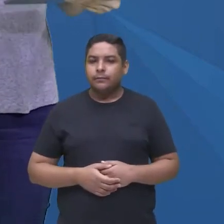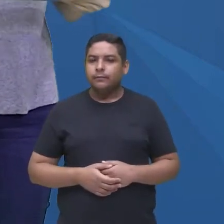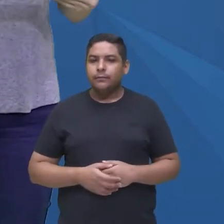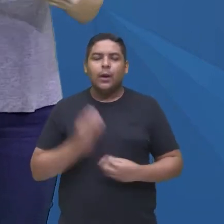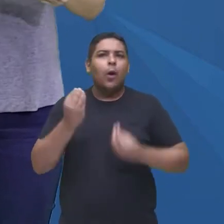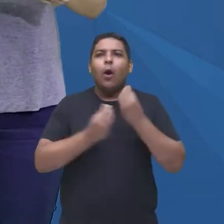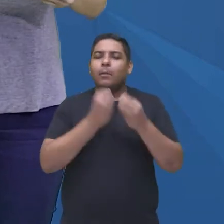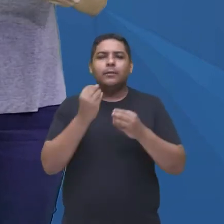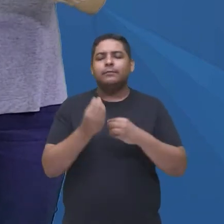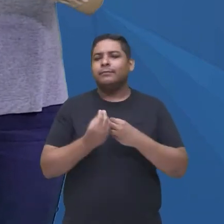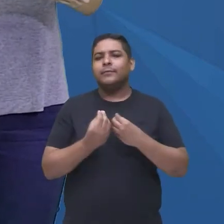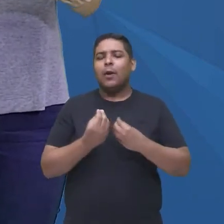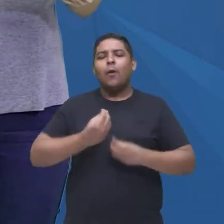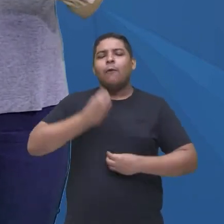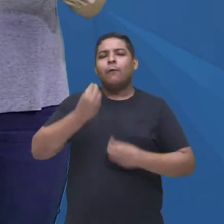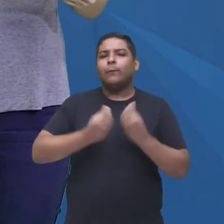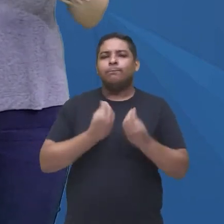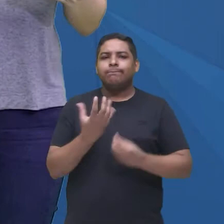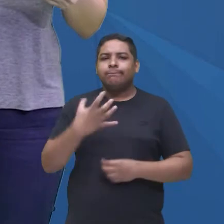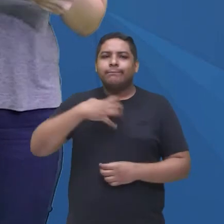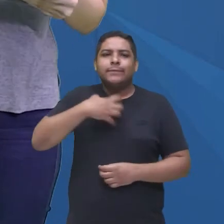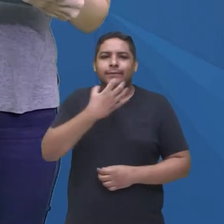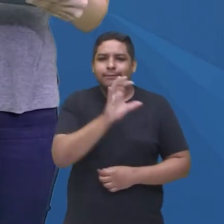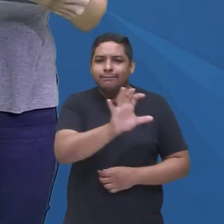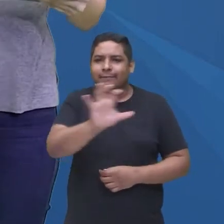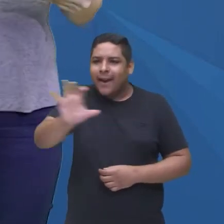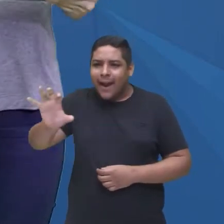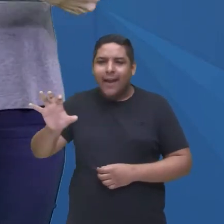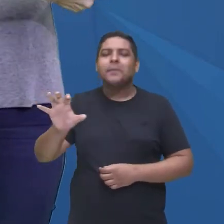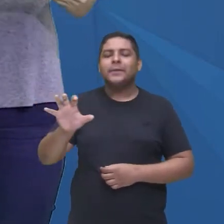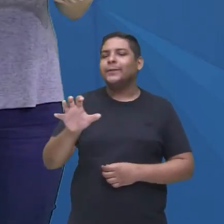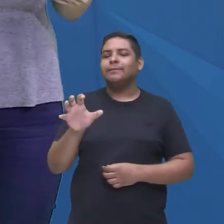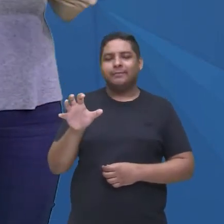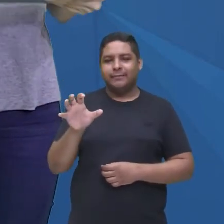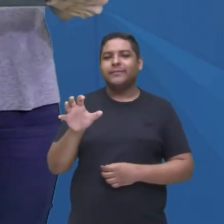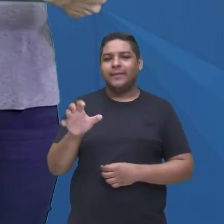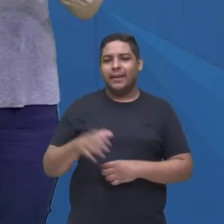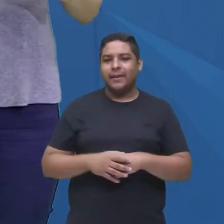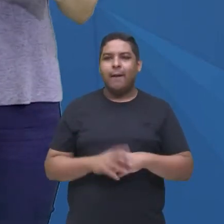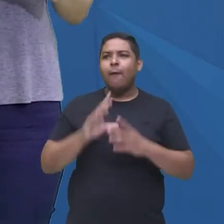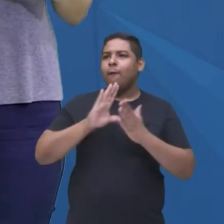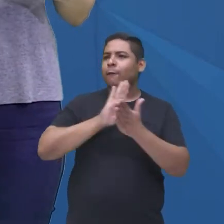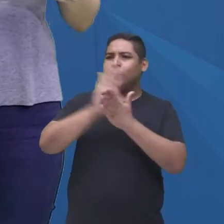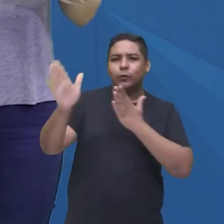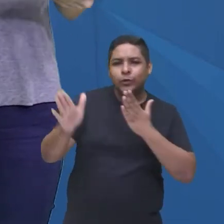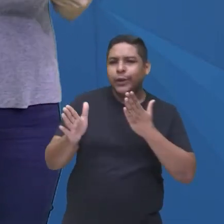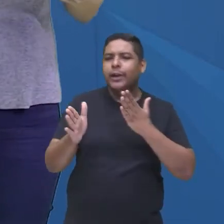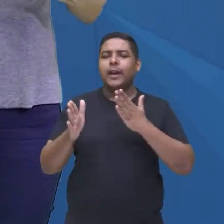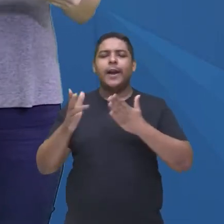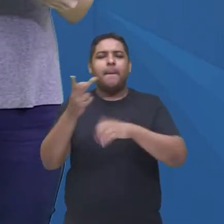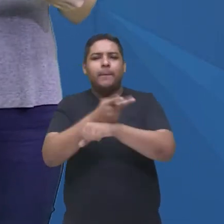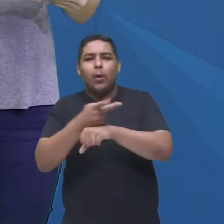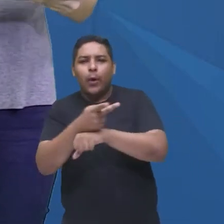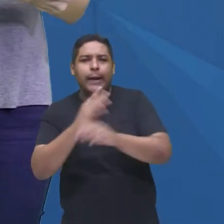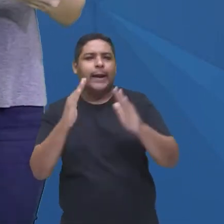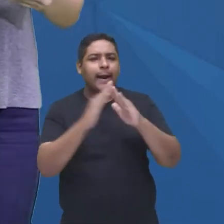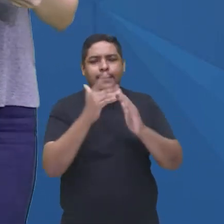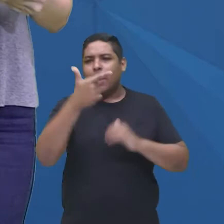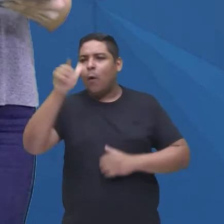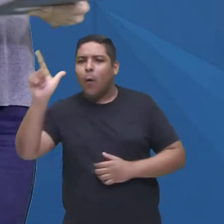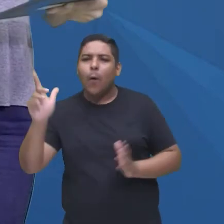zumbi estivesse tentando invadir a sua casa? Você ficaria em casa? Você fugiria? Você procuraria um abrigo? Outras pessoas?